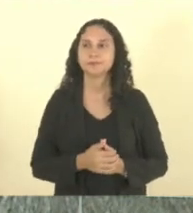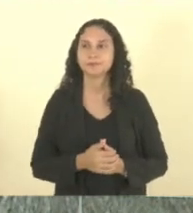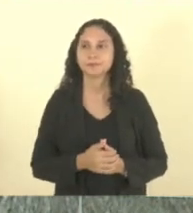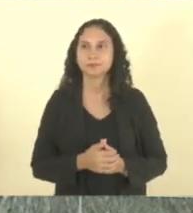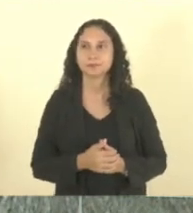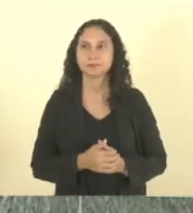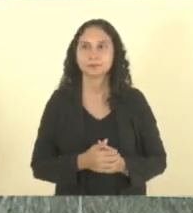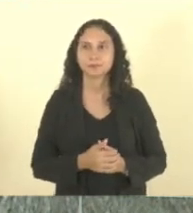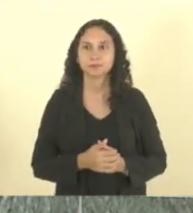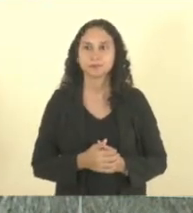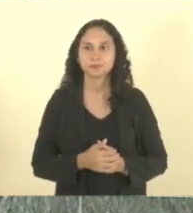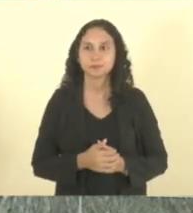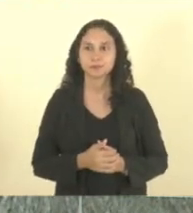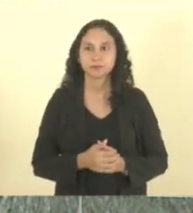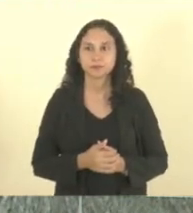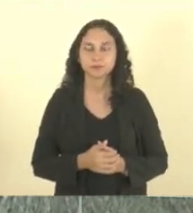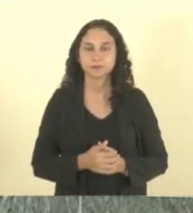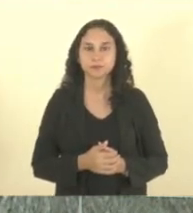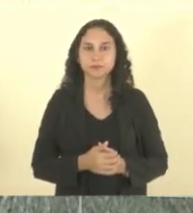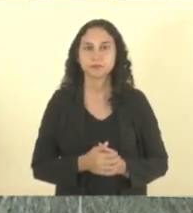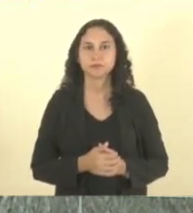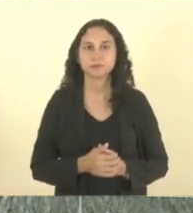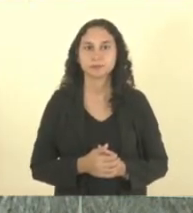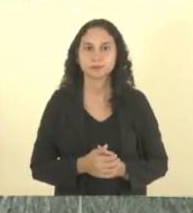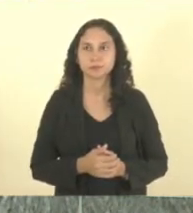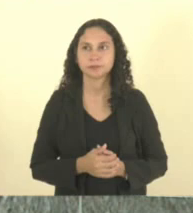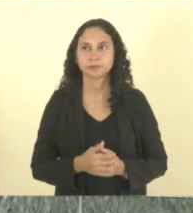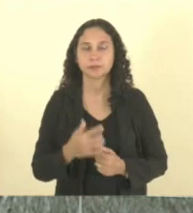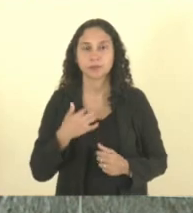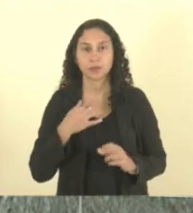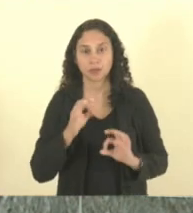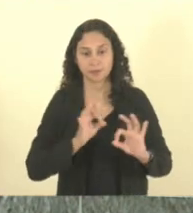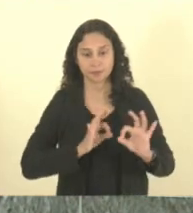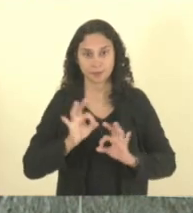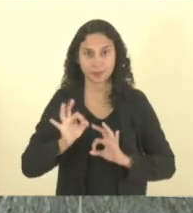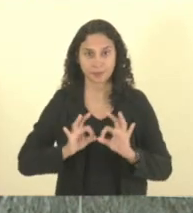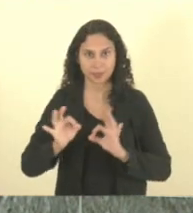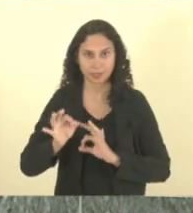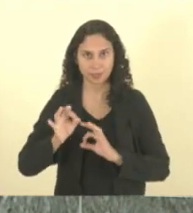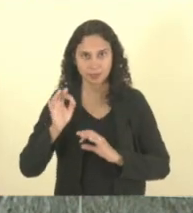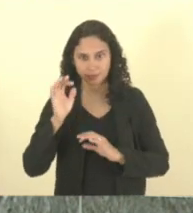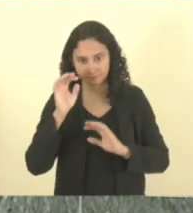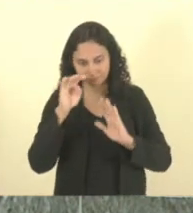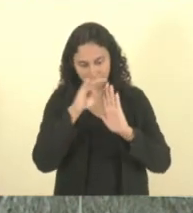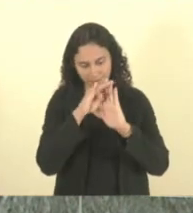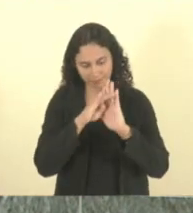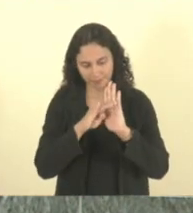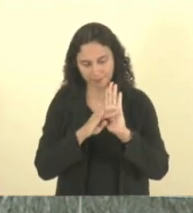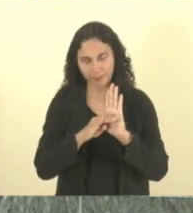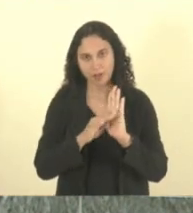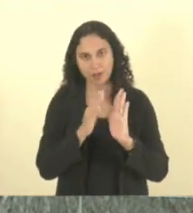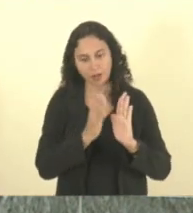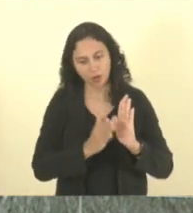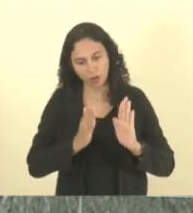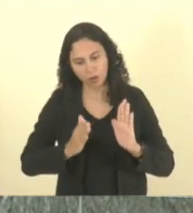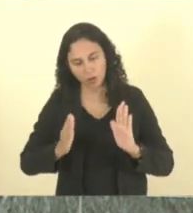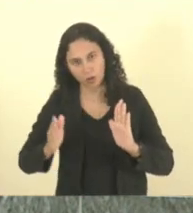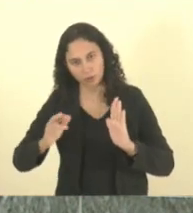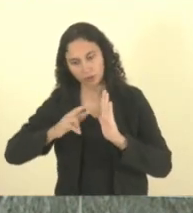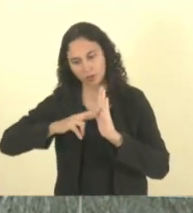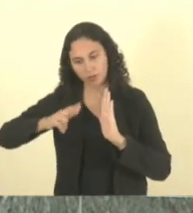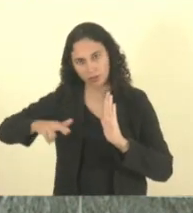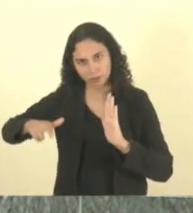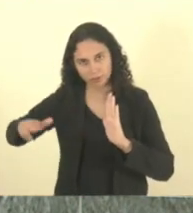Está descendo, né? Está ótimo. Eu já vou, então, preparar aqui as prioridades, já falando das prioridades, depois a encaminha os relatórios.